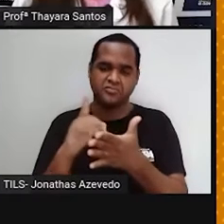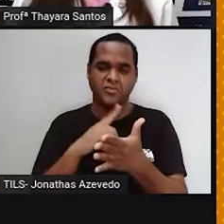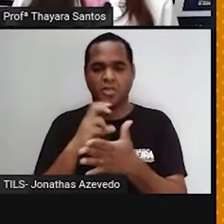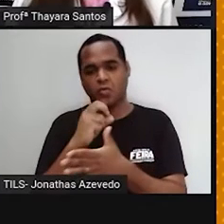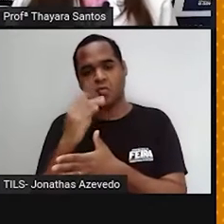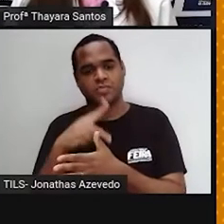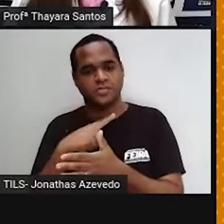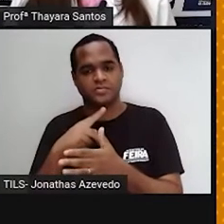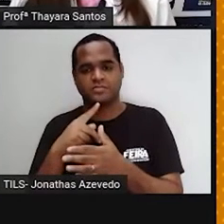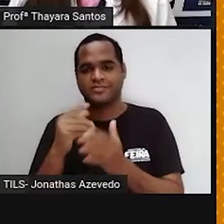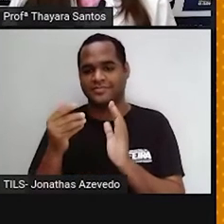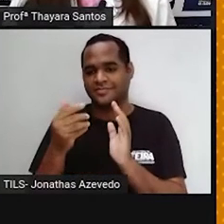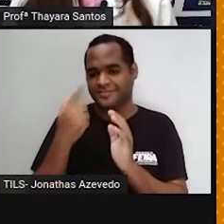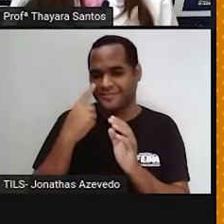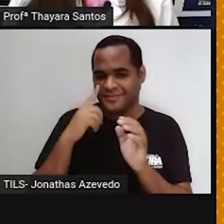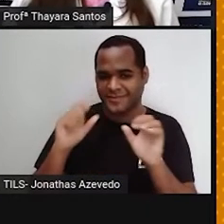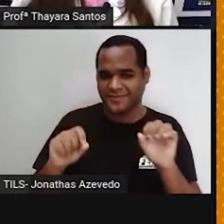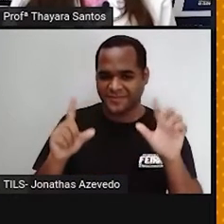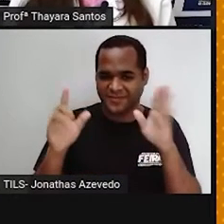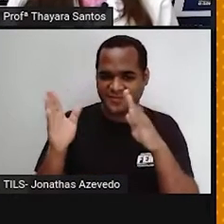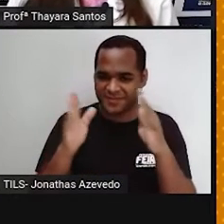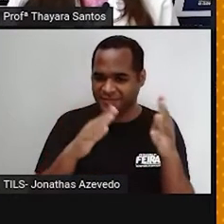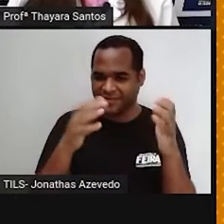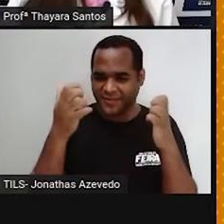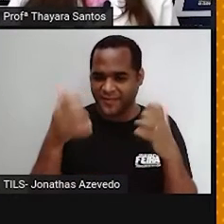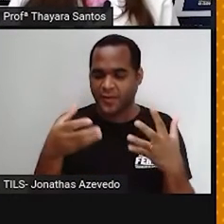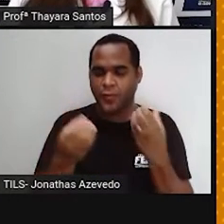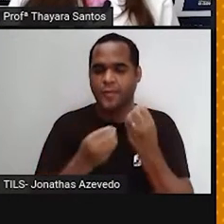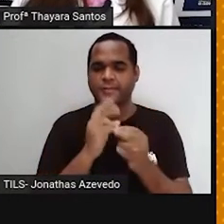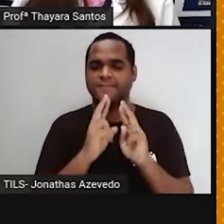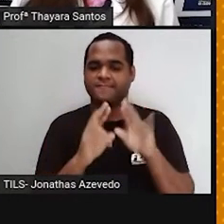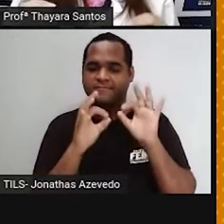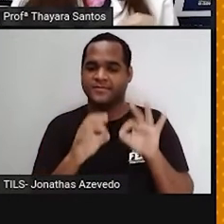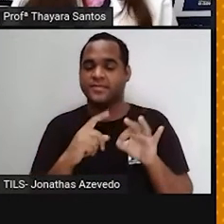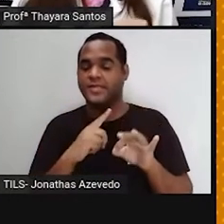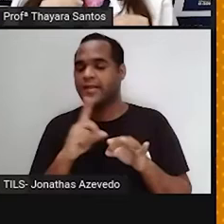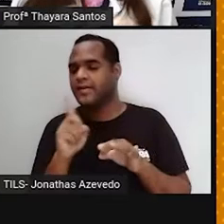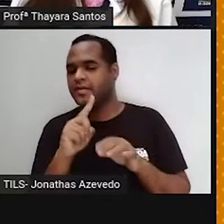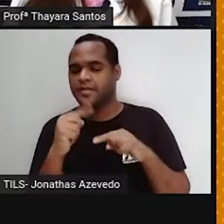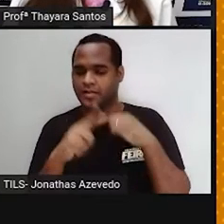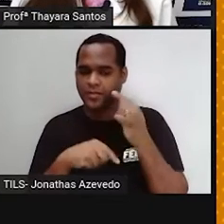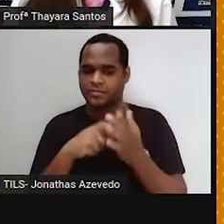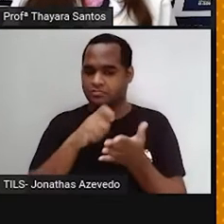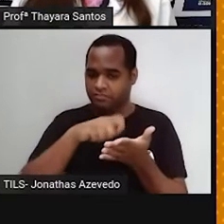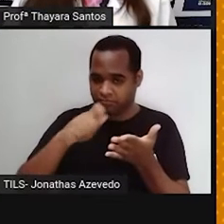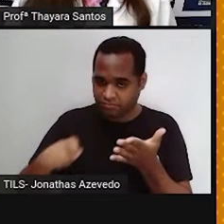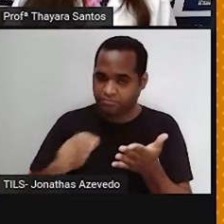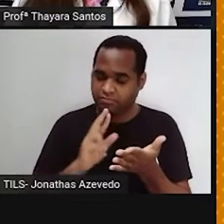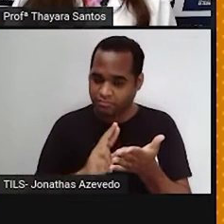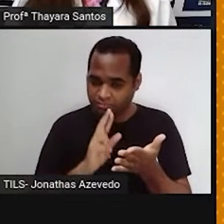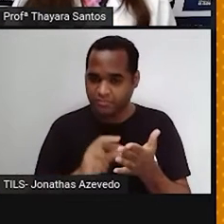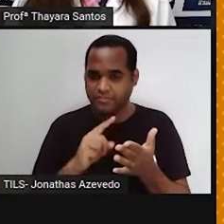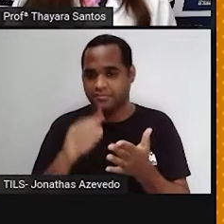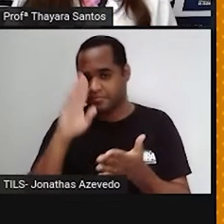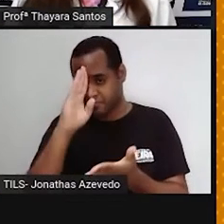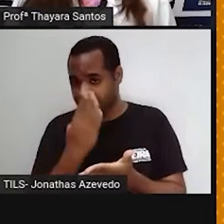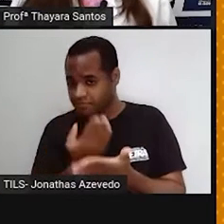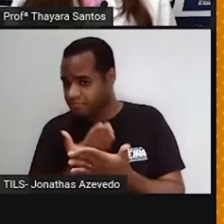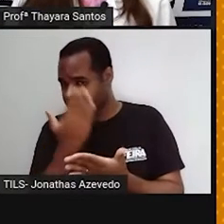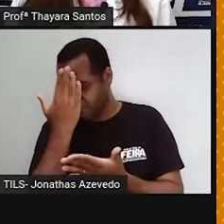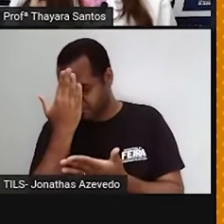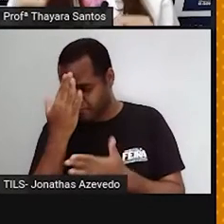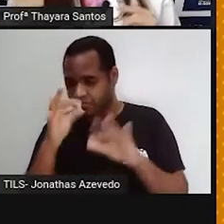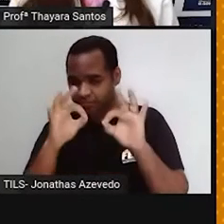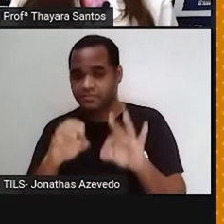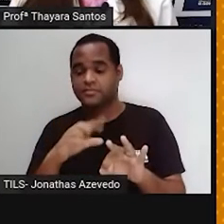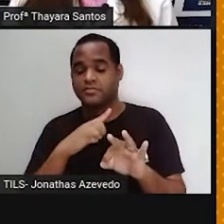tela. E vocês vão descobrir a resposta correta. Depois, vocês anotam essas respostas que vocês acreditam que são as